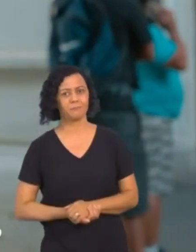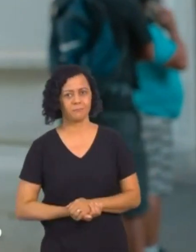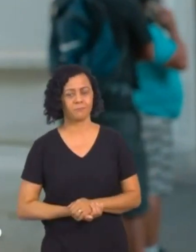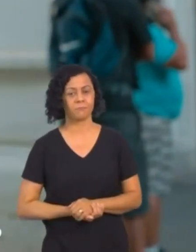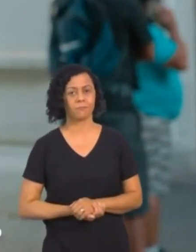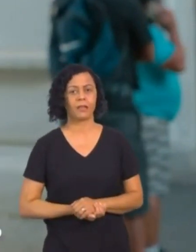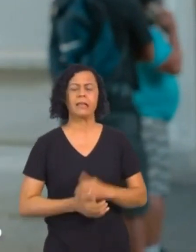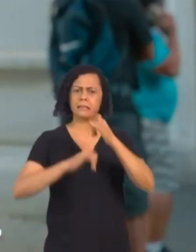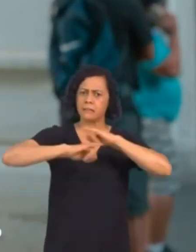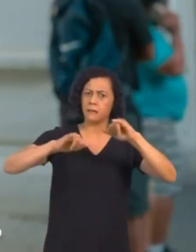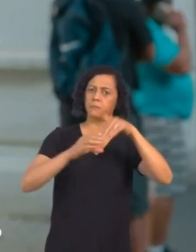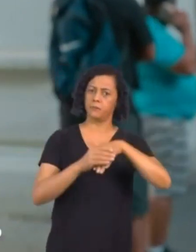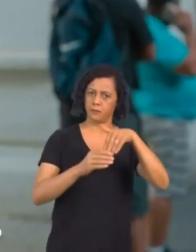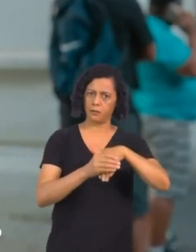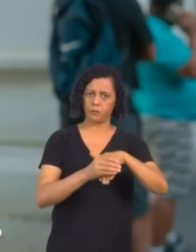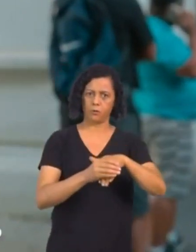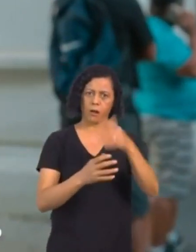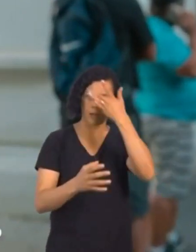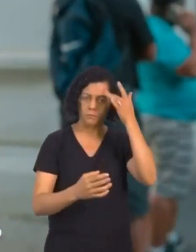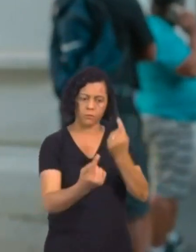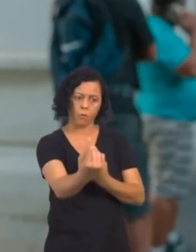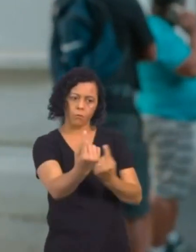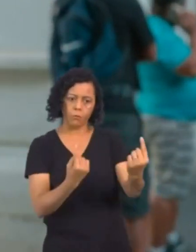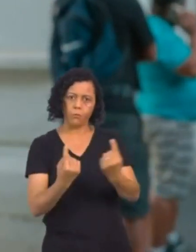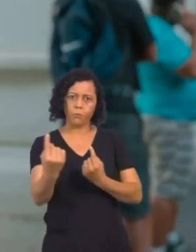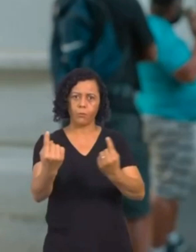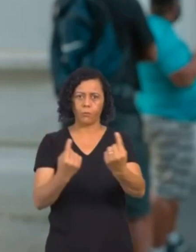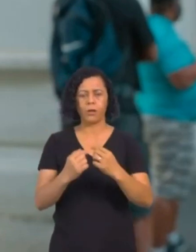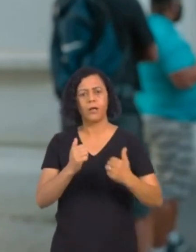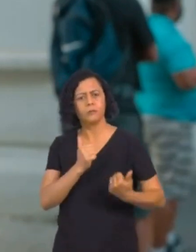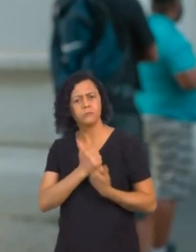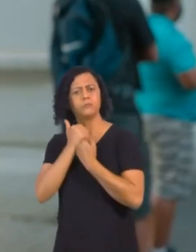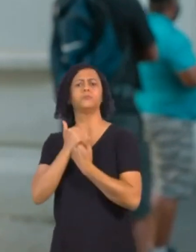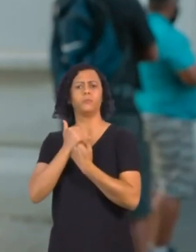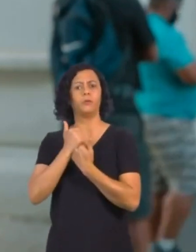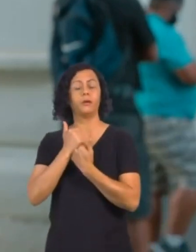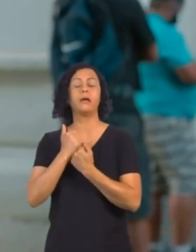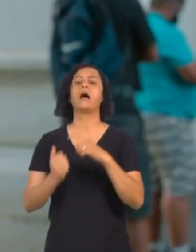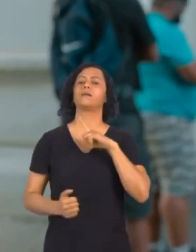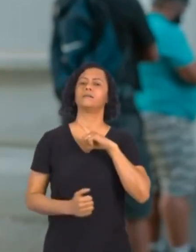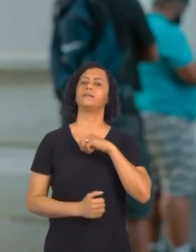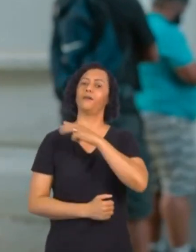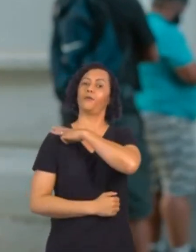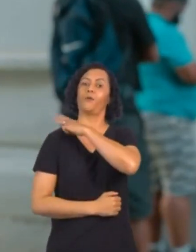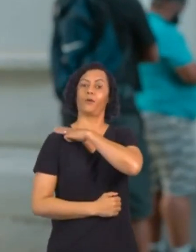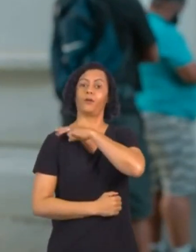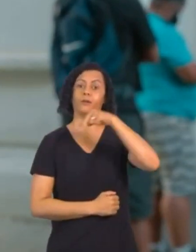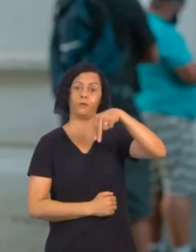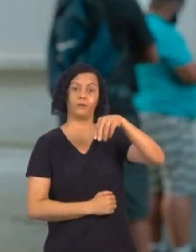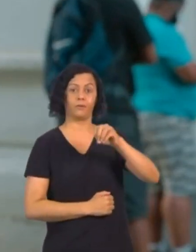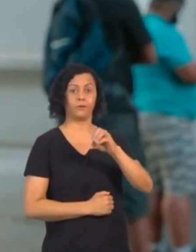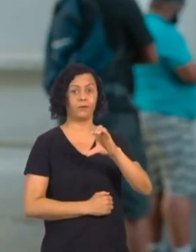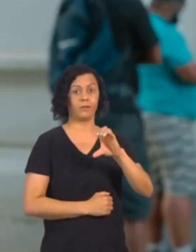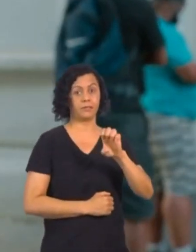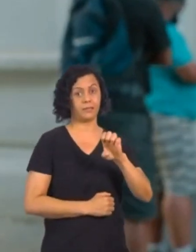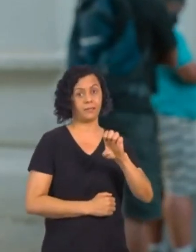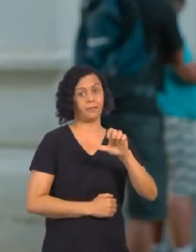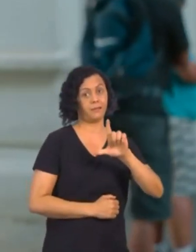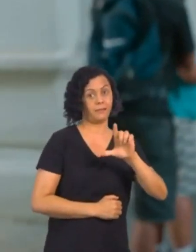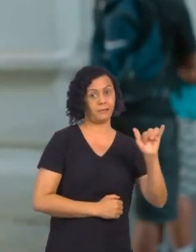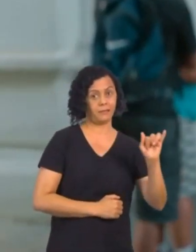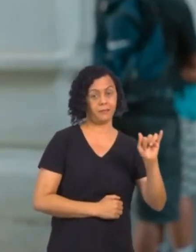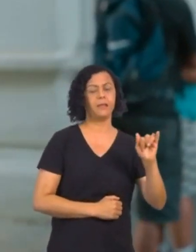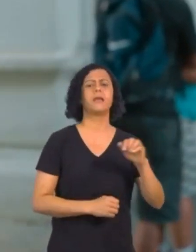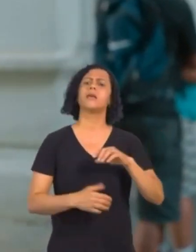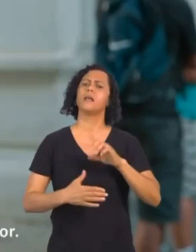caminhada onde várias pessoas vão se somando, temos no coronel Alexandre Nocele, que já comandou a PM, a